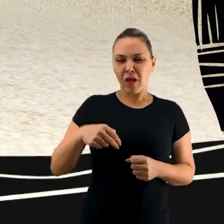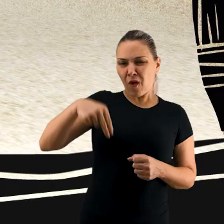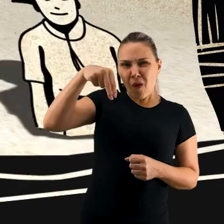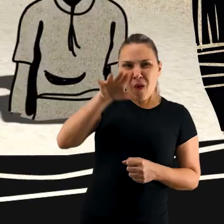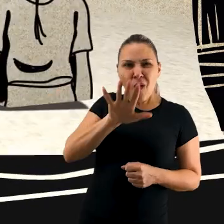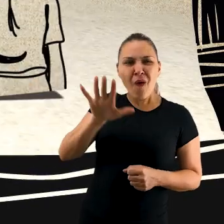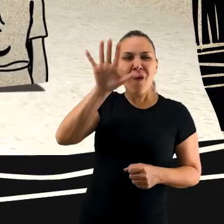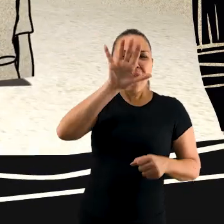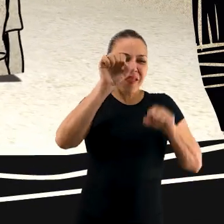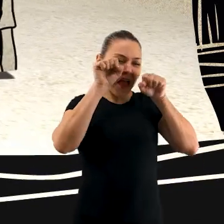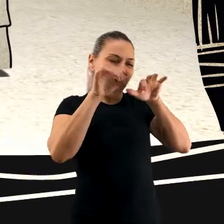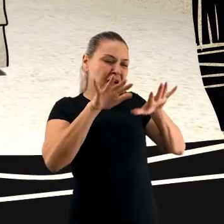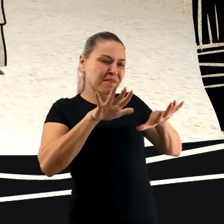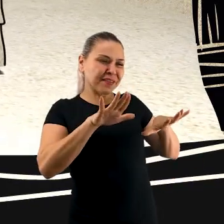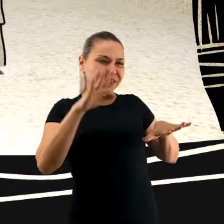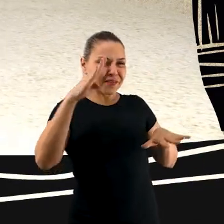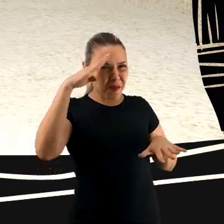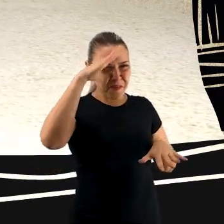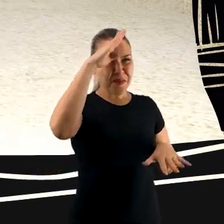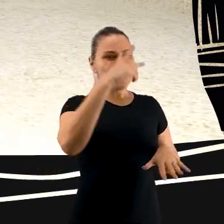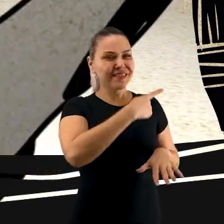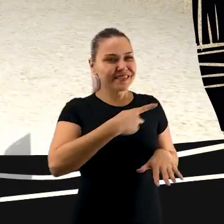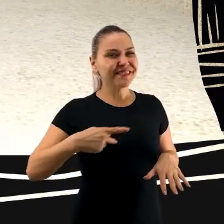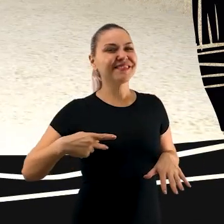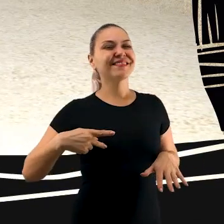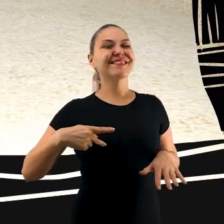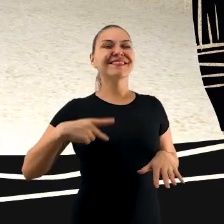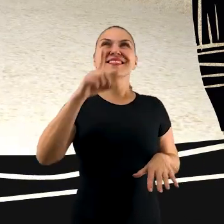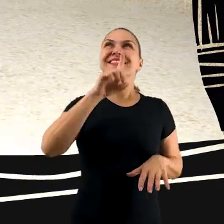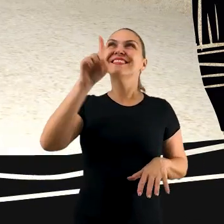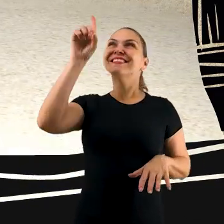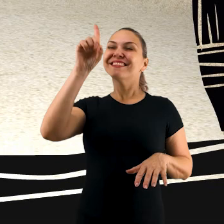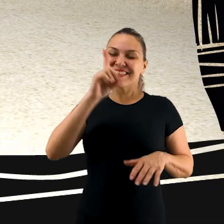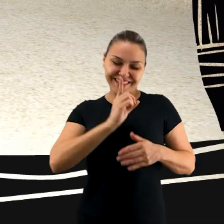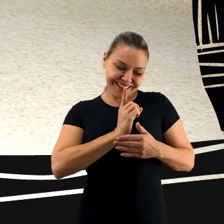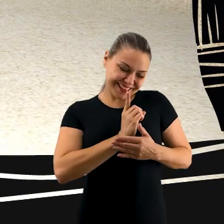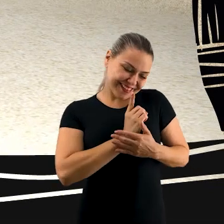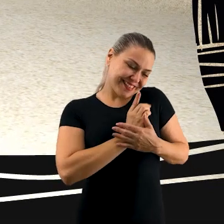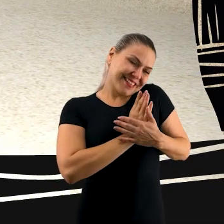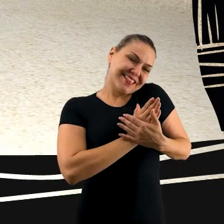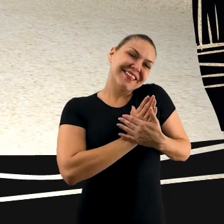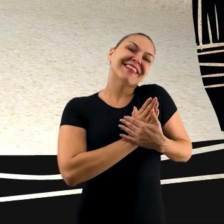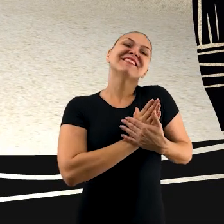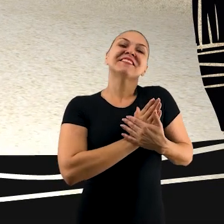O Nordeste abençoa o Presidente, Bolsonaro tem Deus no coração.